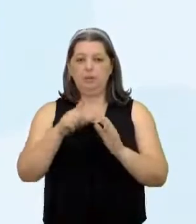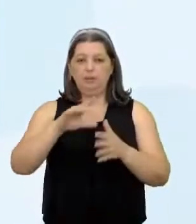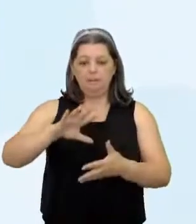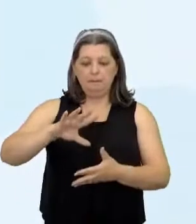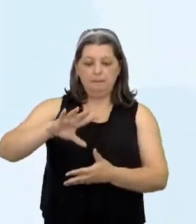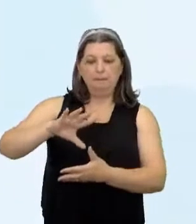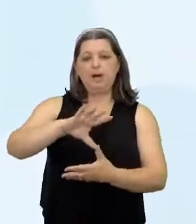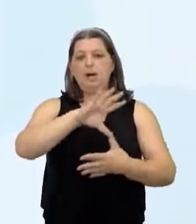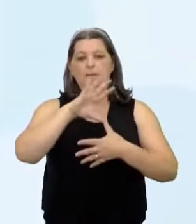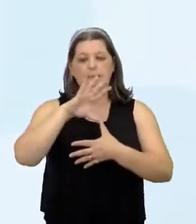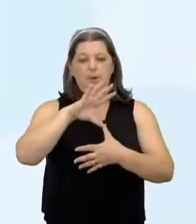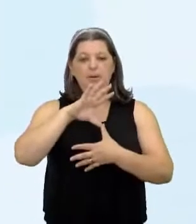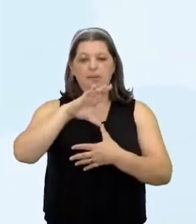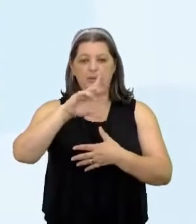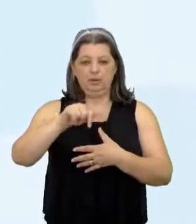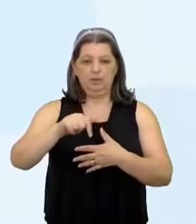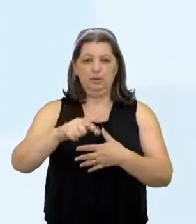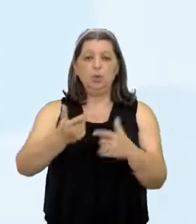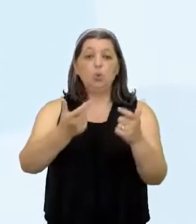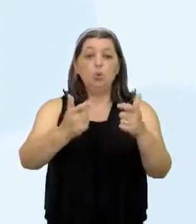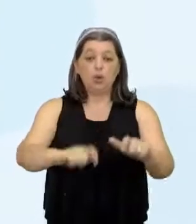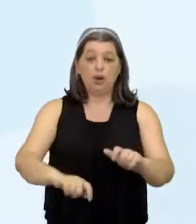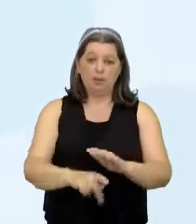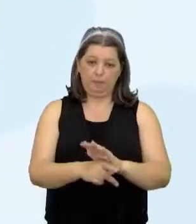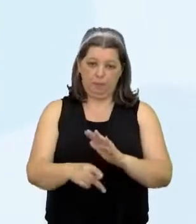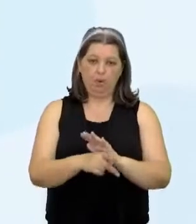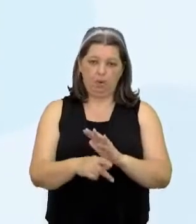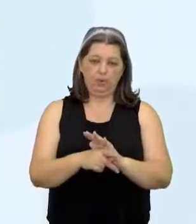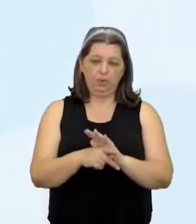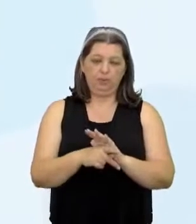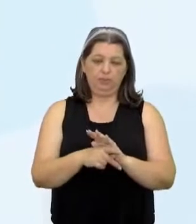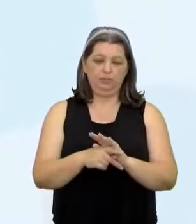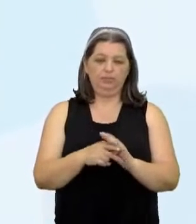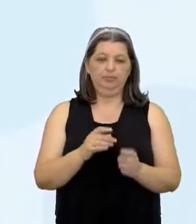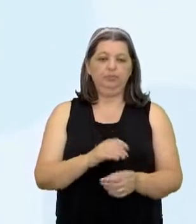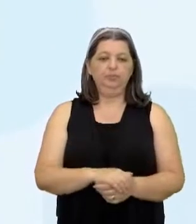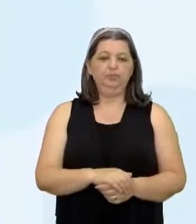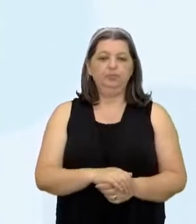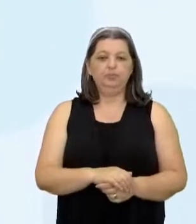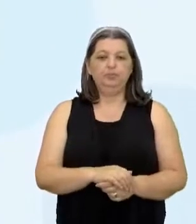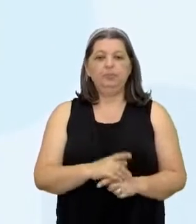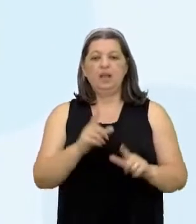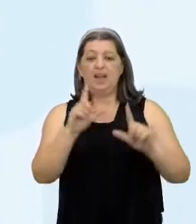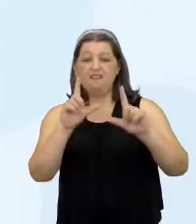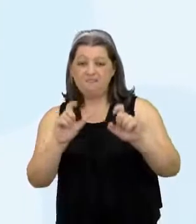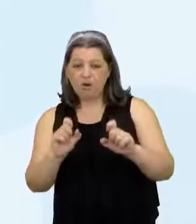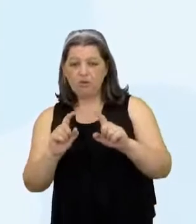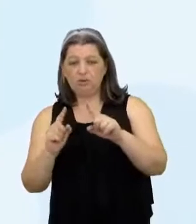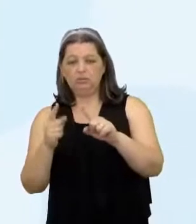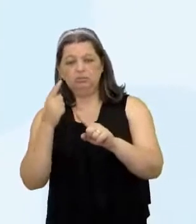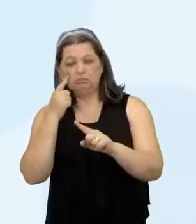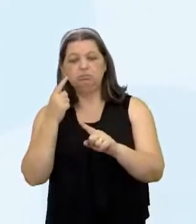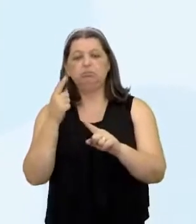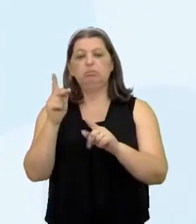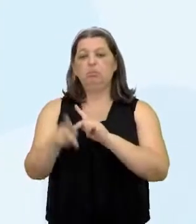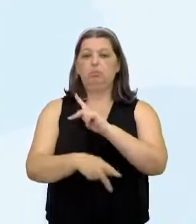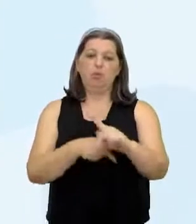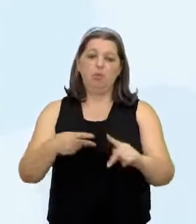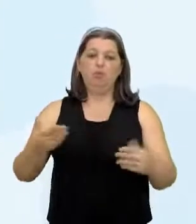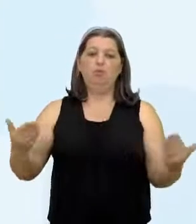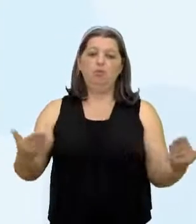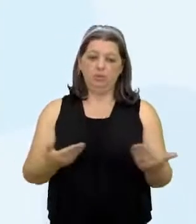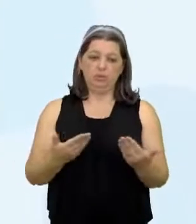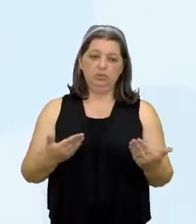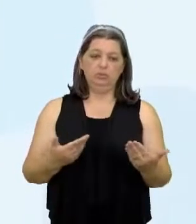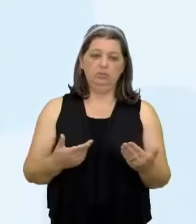à esquerda Mostrando aí O quilombo dos palmares E a foto da direita Mostrando Hoje Hoje né O atual